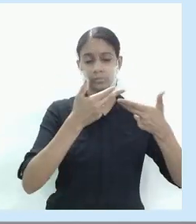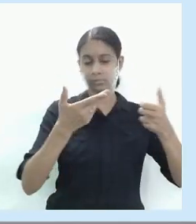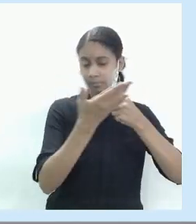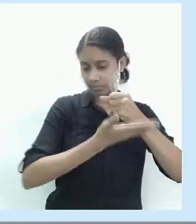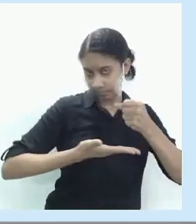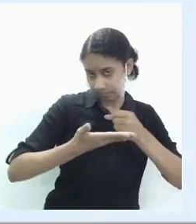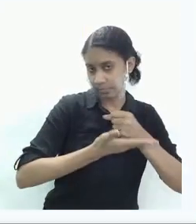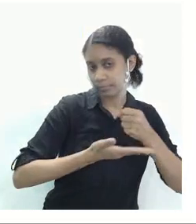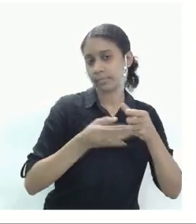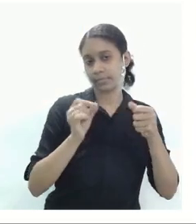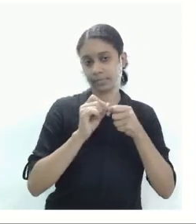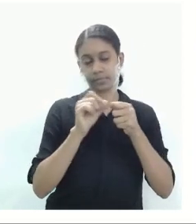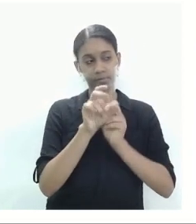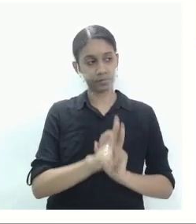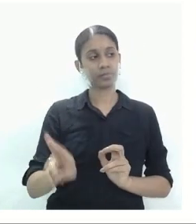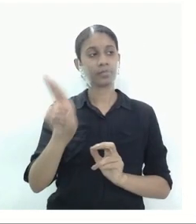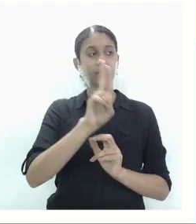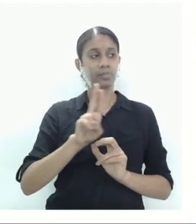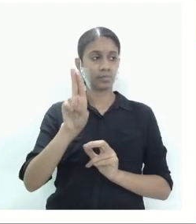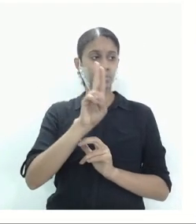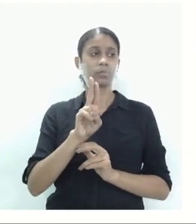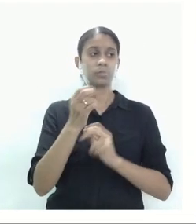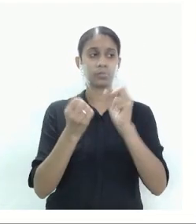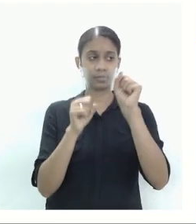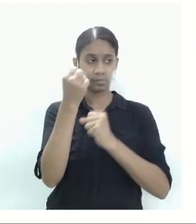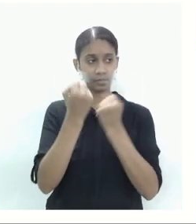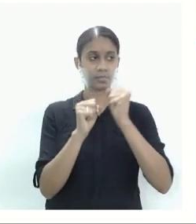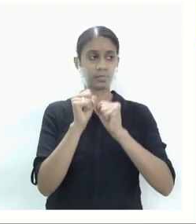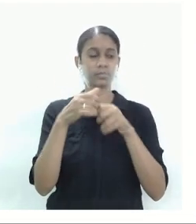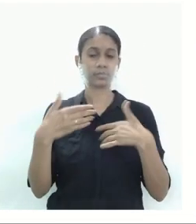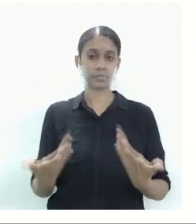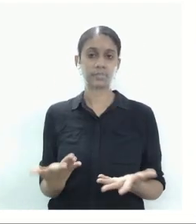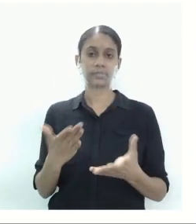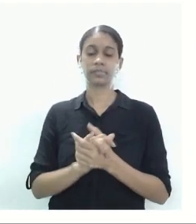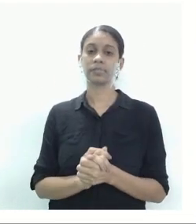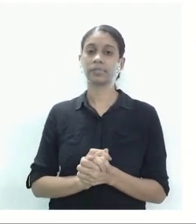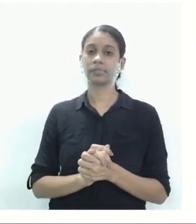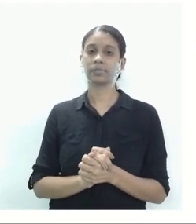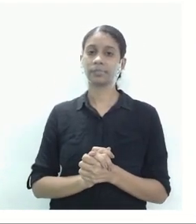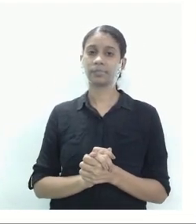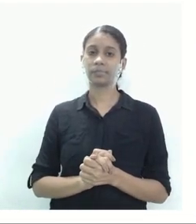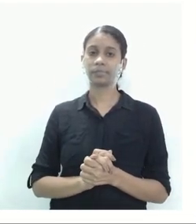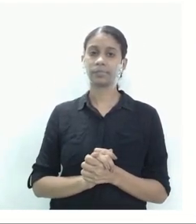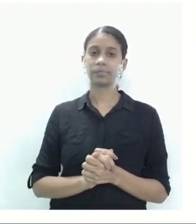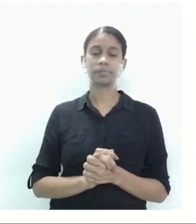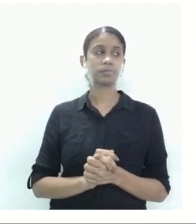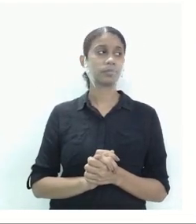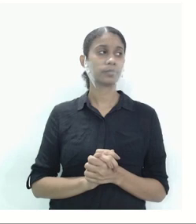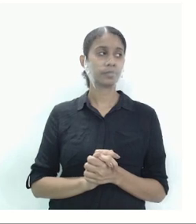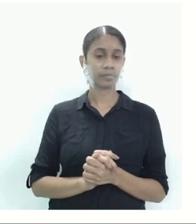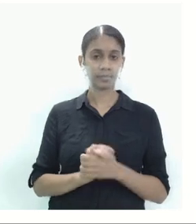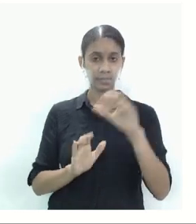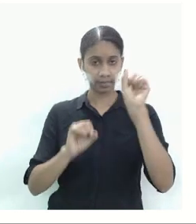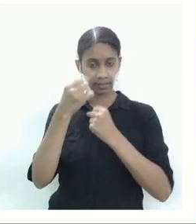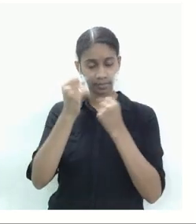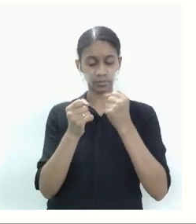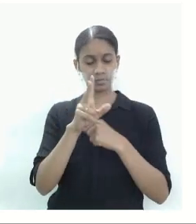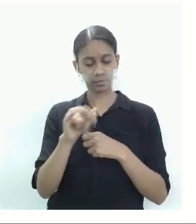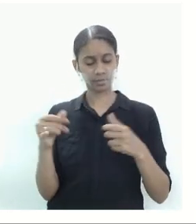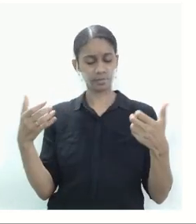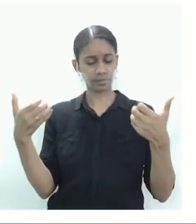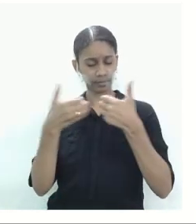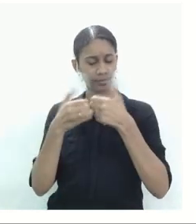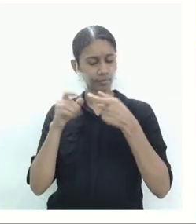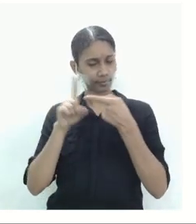condição também. Volto aí para o slide. Então as fontes de energia uma indústria ela vai estar próxima